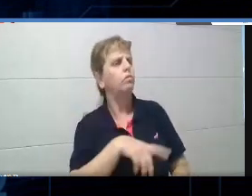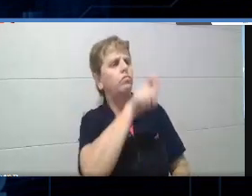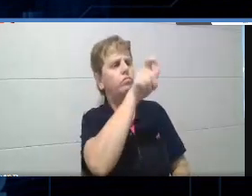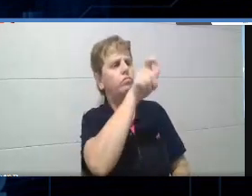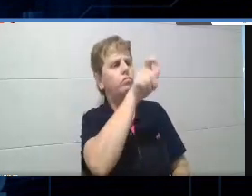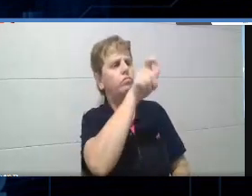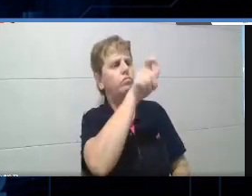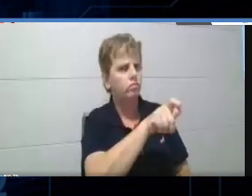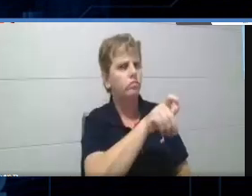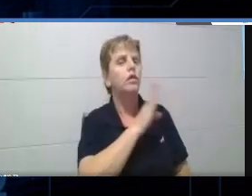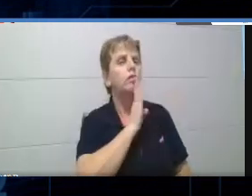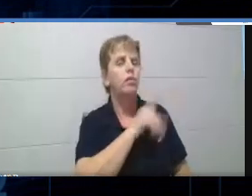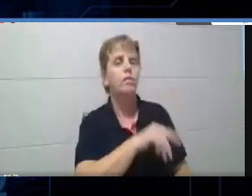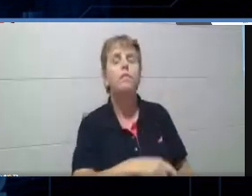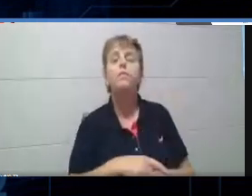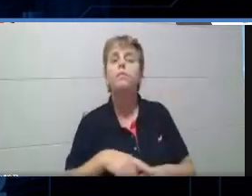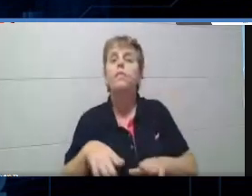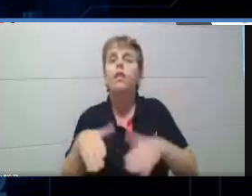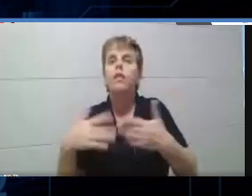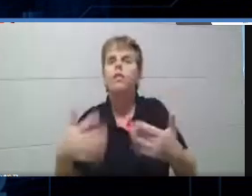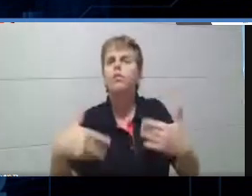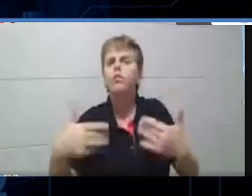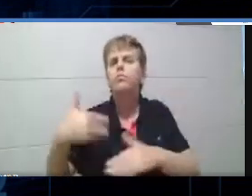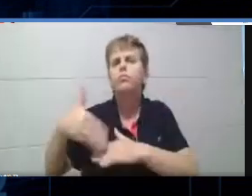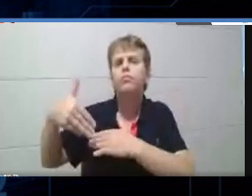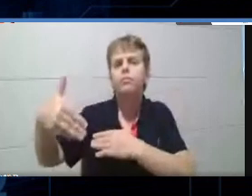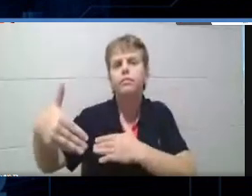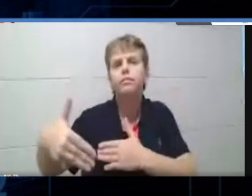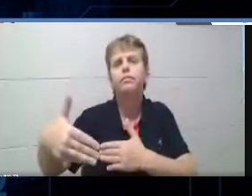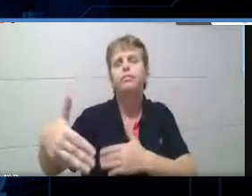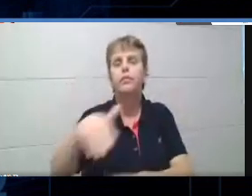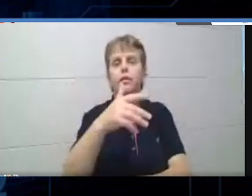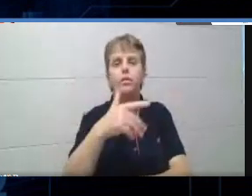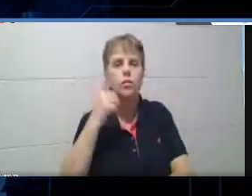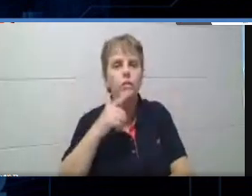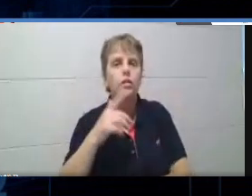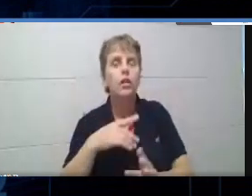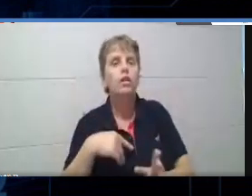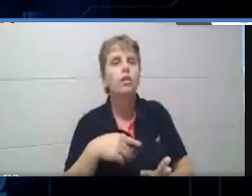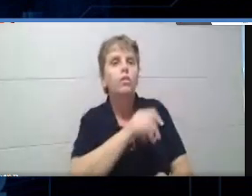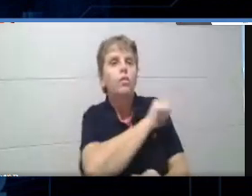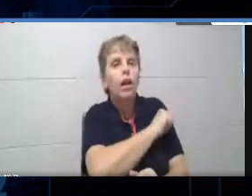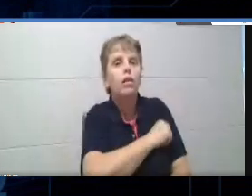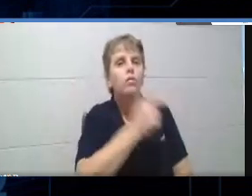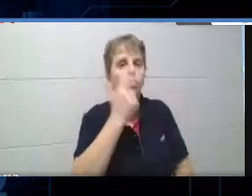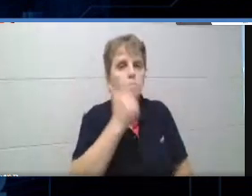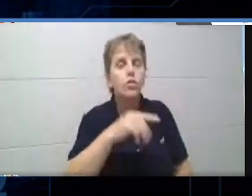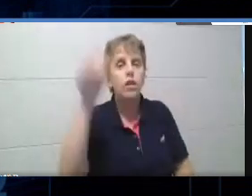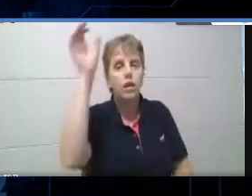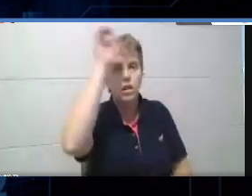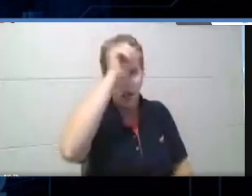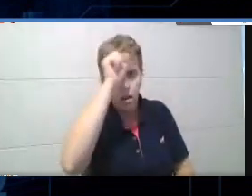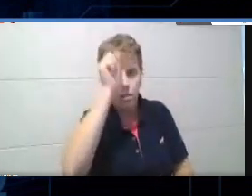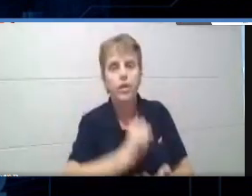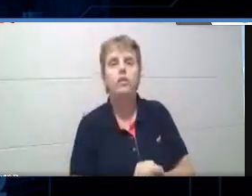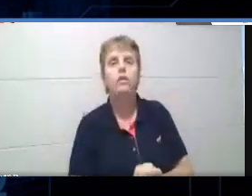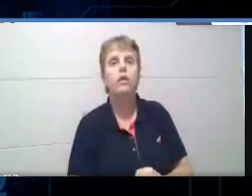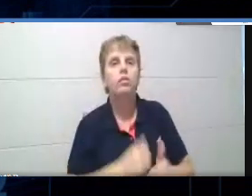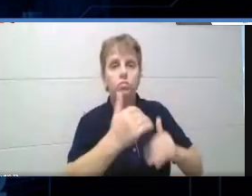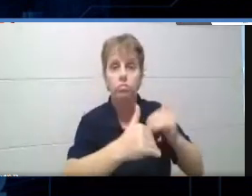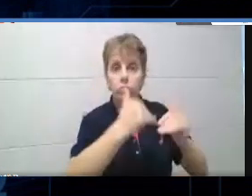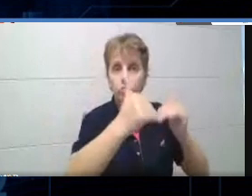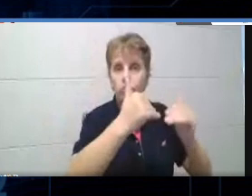coisa dele, ele vai reinventando, ele vai poder reinventar, ele vai redescobrir, vai interpretar um mundo diferente, a partir daí sim, né?